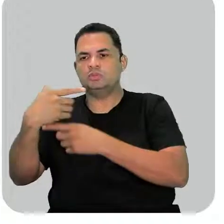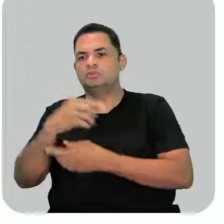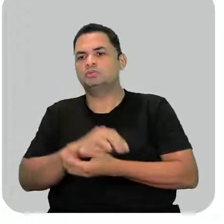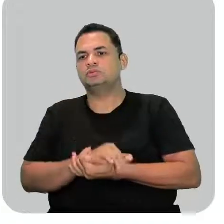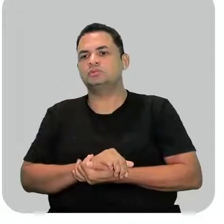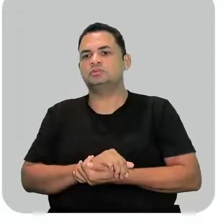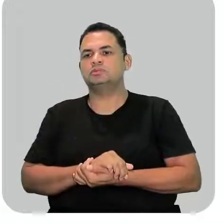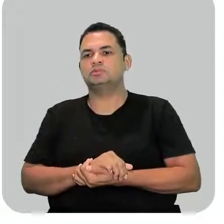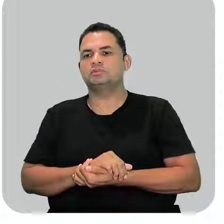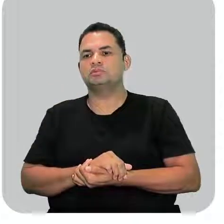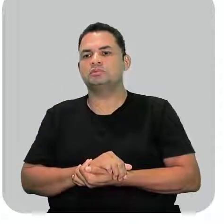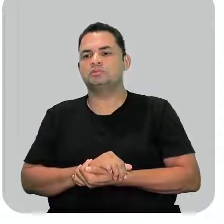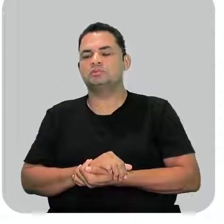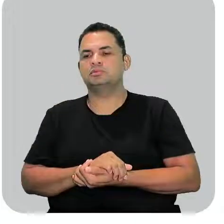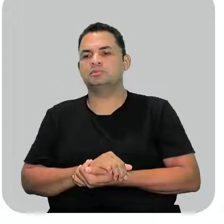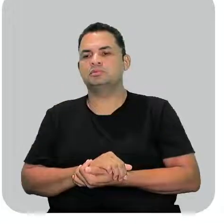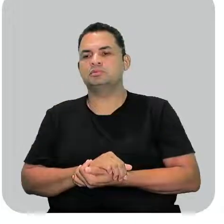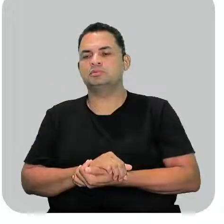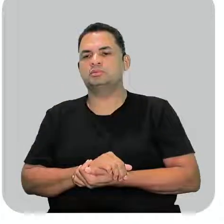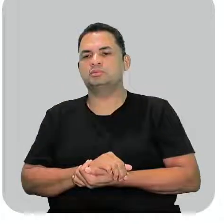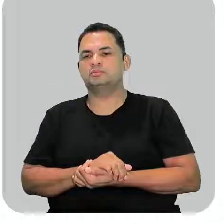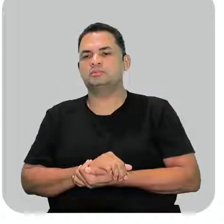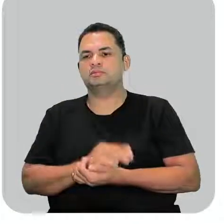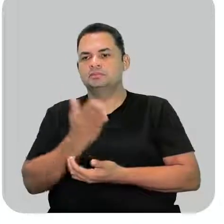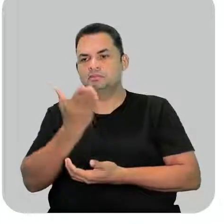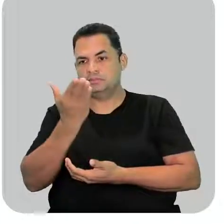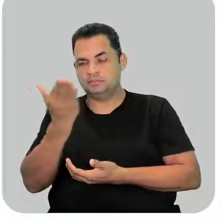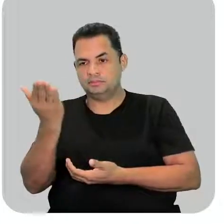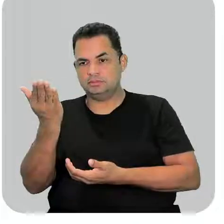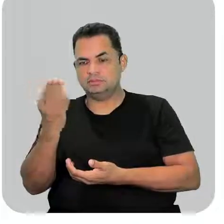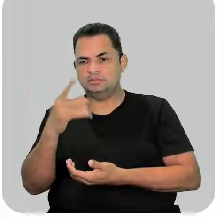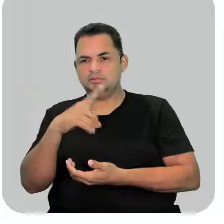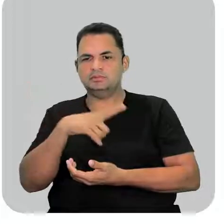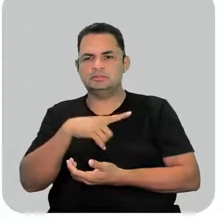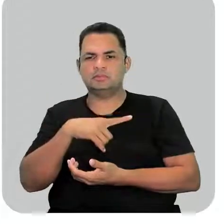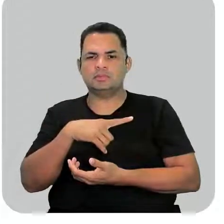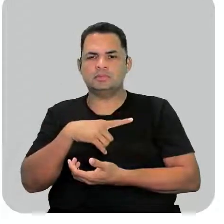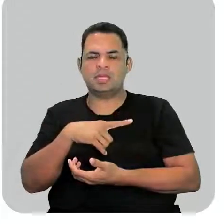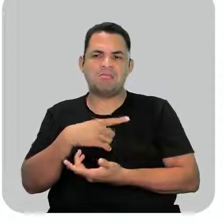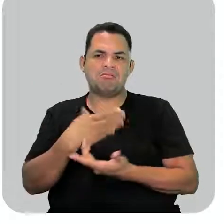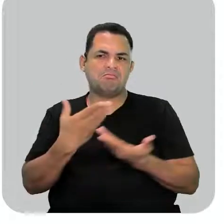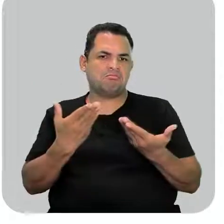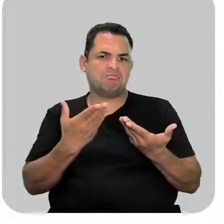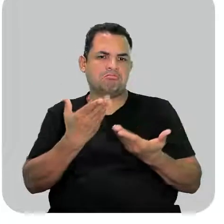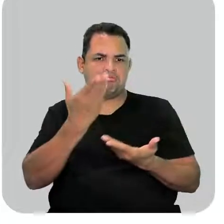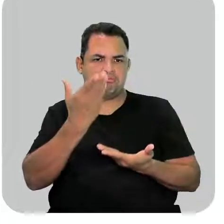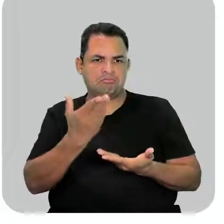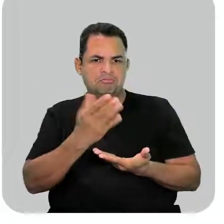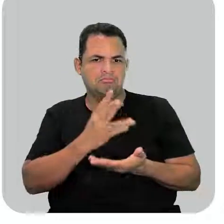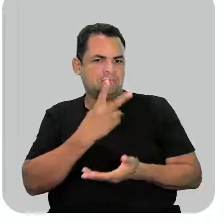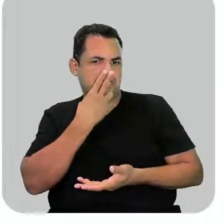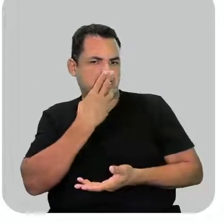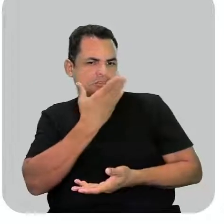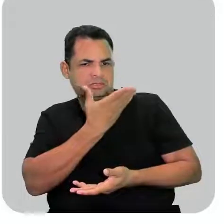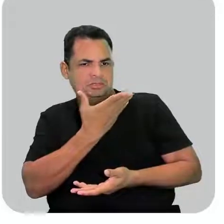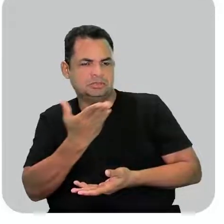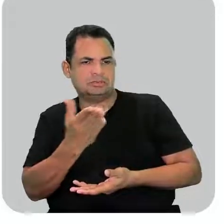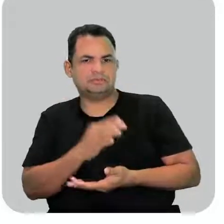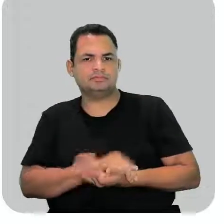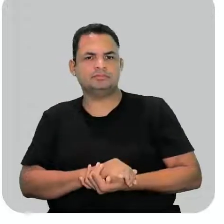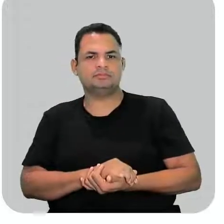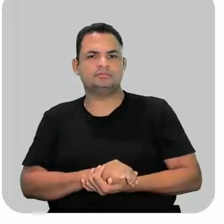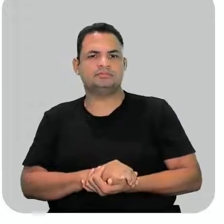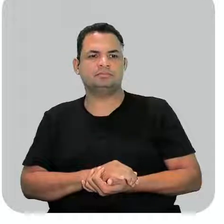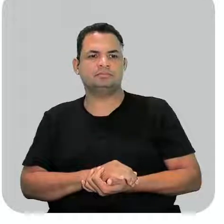o oxigênio e um grupo orgânico ligado para cá. A gente tem alguma situação assim? Não. Então,